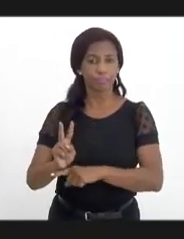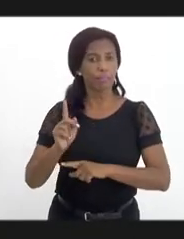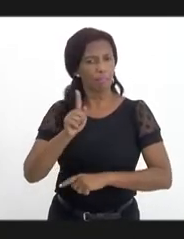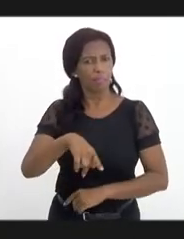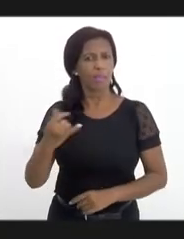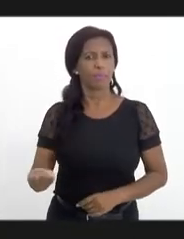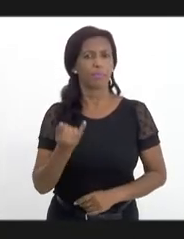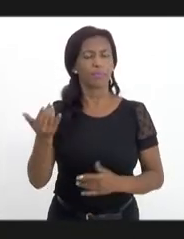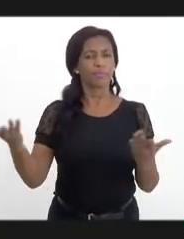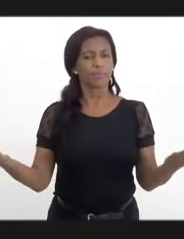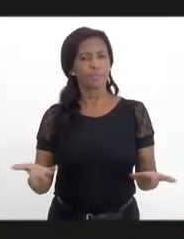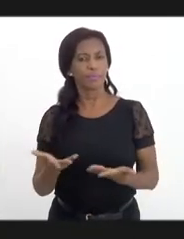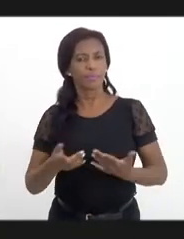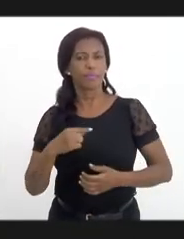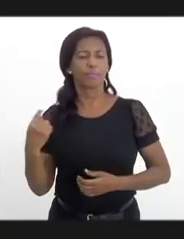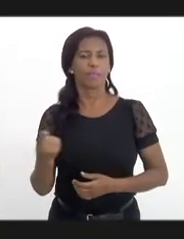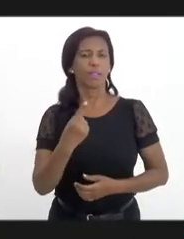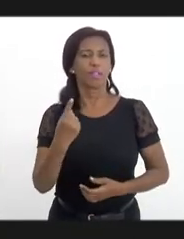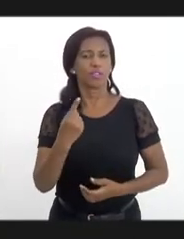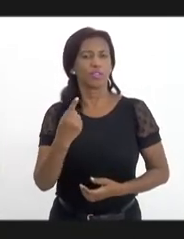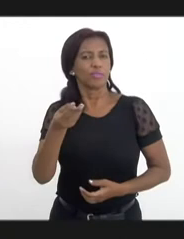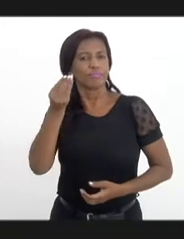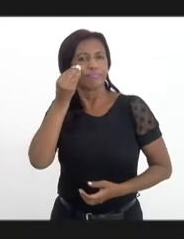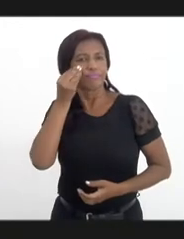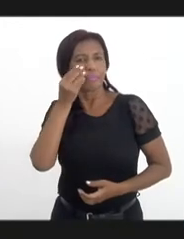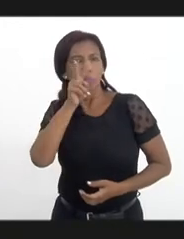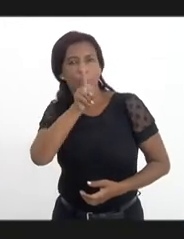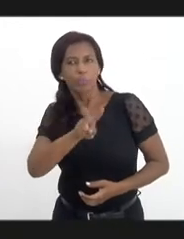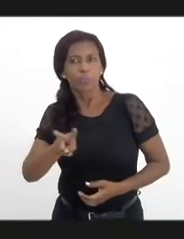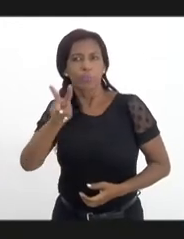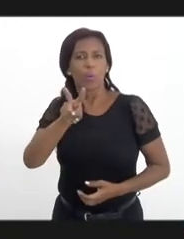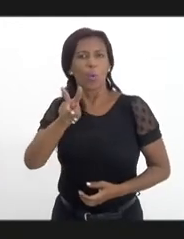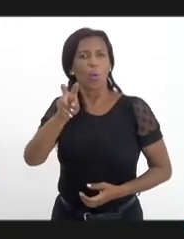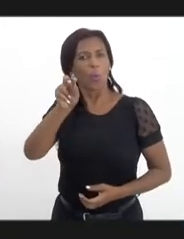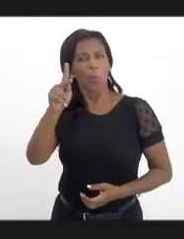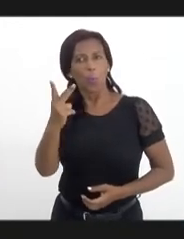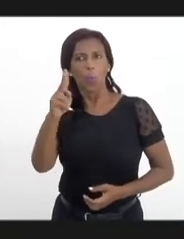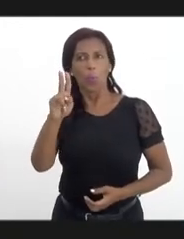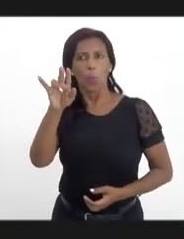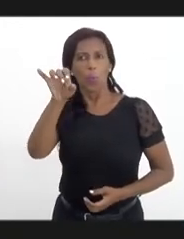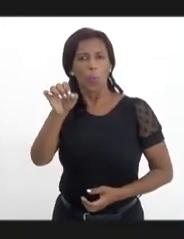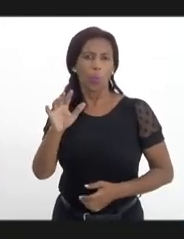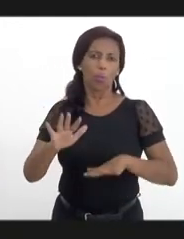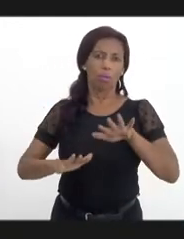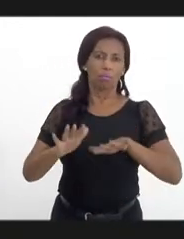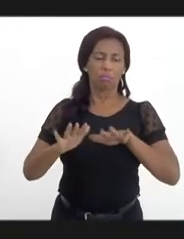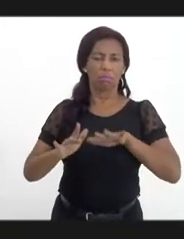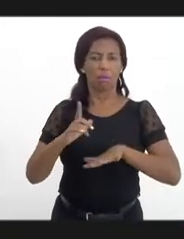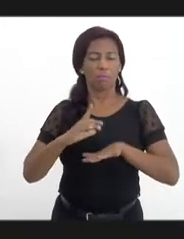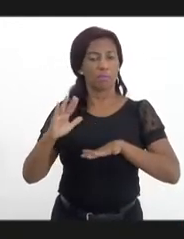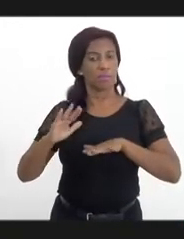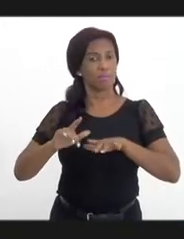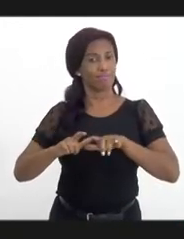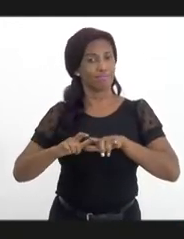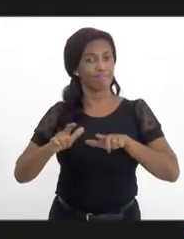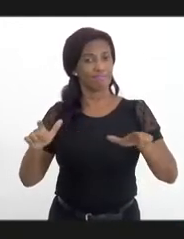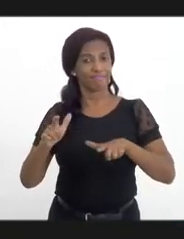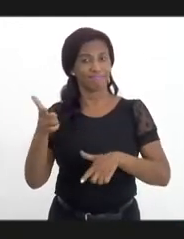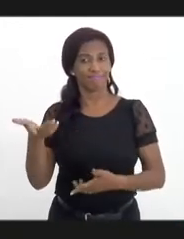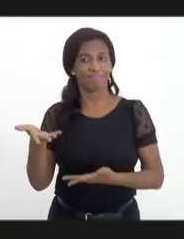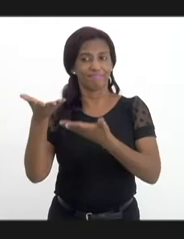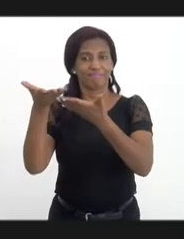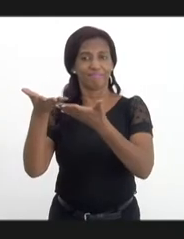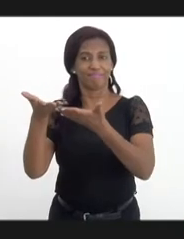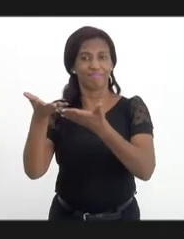importante agora a gente ouvir, doutor Hugo, que talvez seja um dos maiores, das